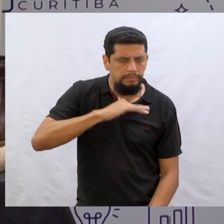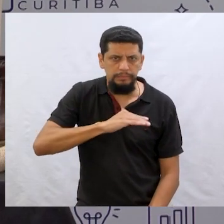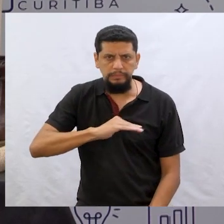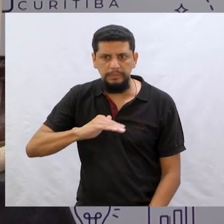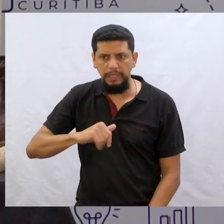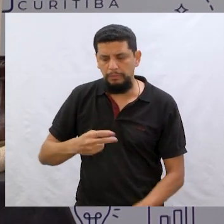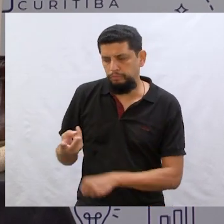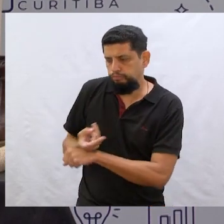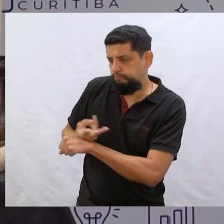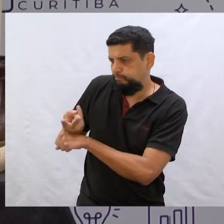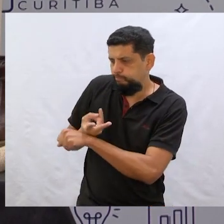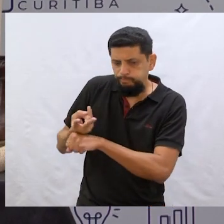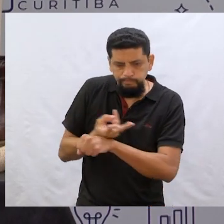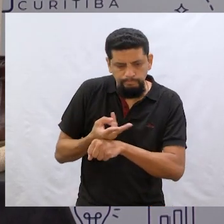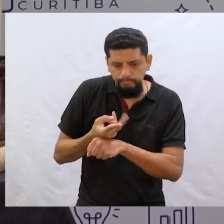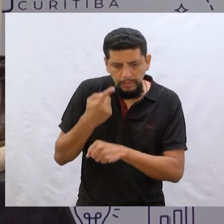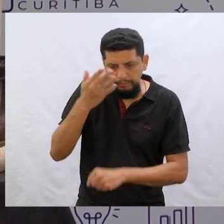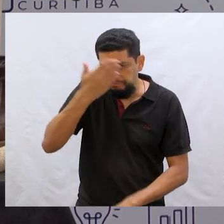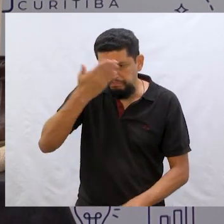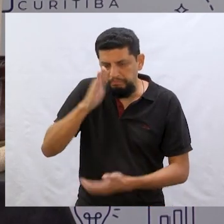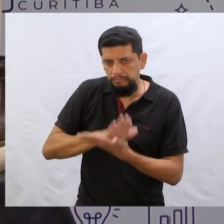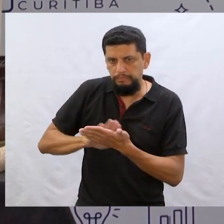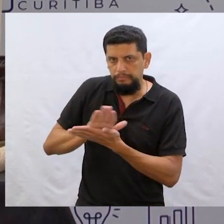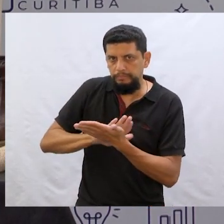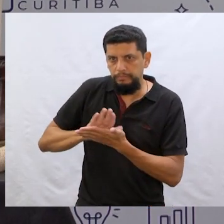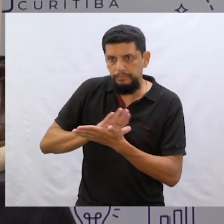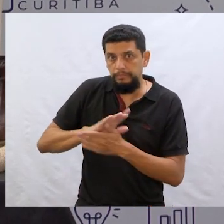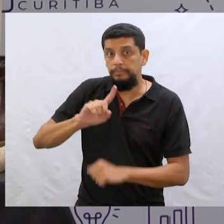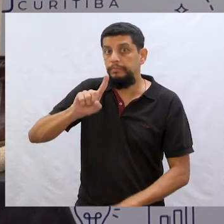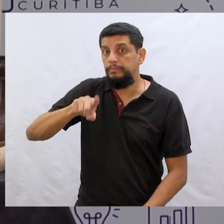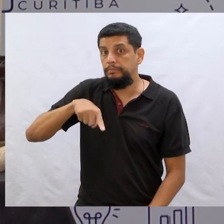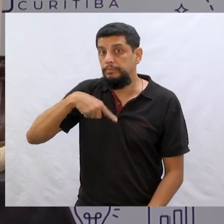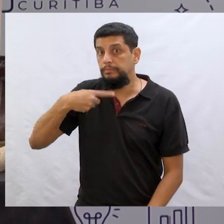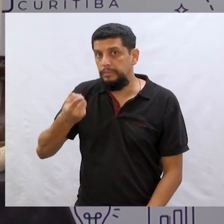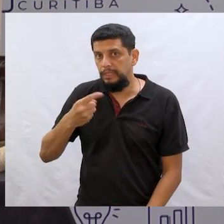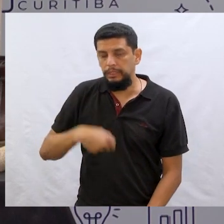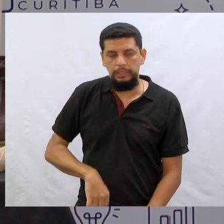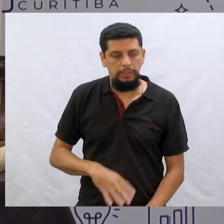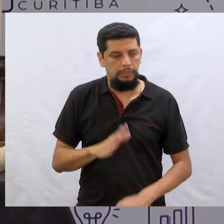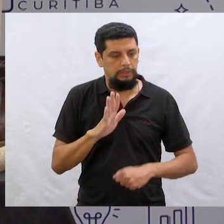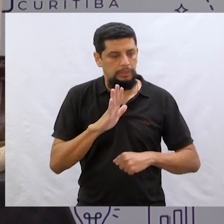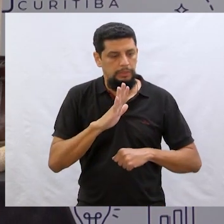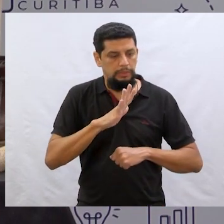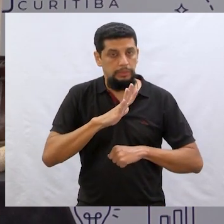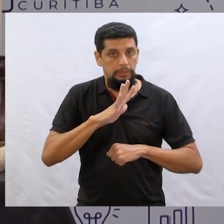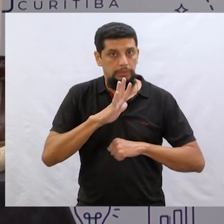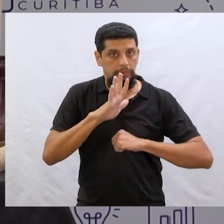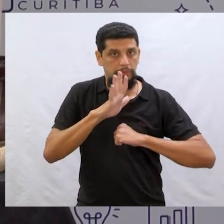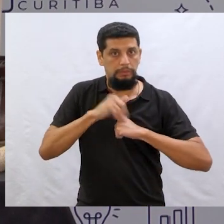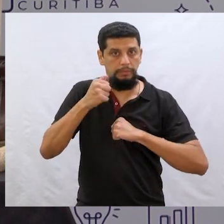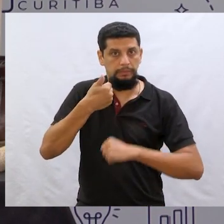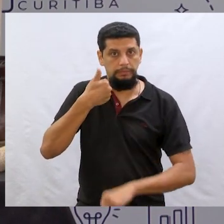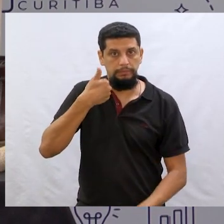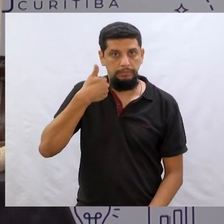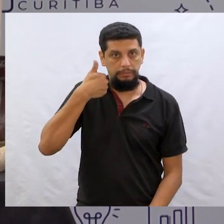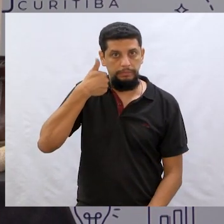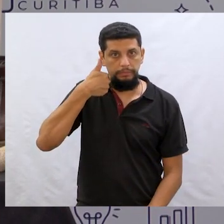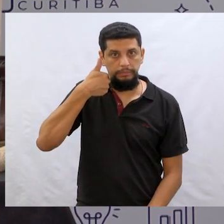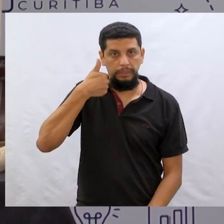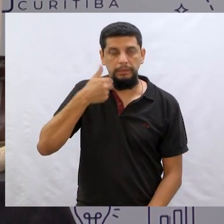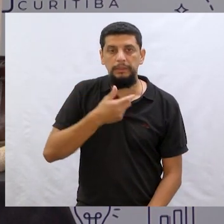Procurou ali, mas não viu ninguém. Então, após esse momento, ele chamou a sua galinha de estimação. É.